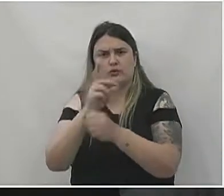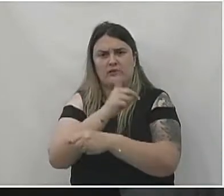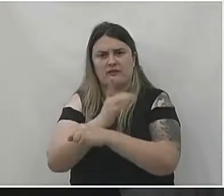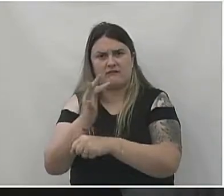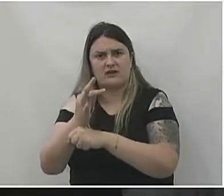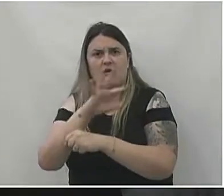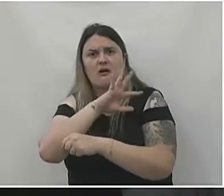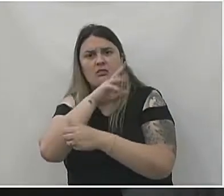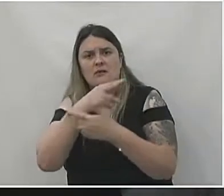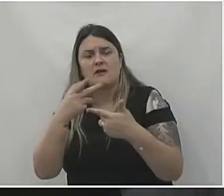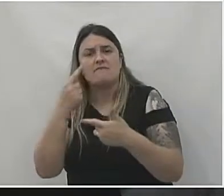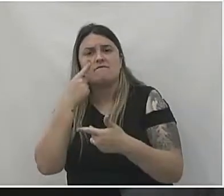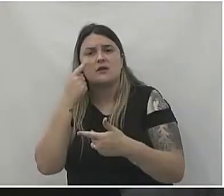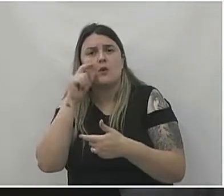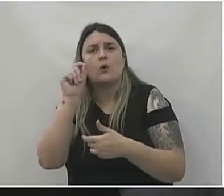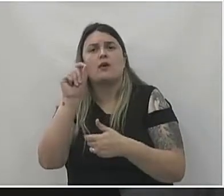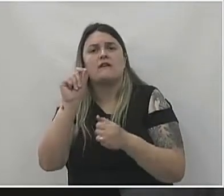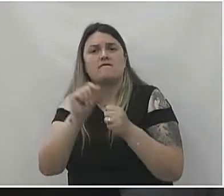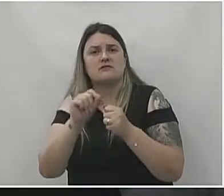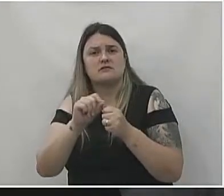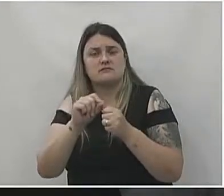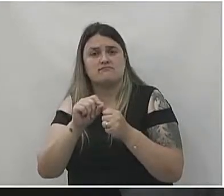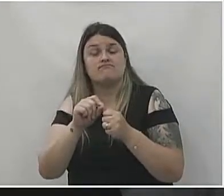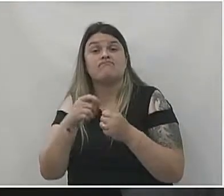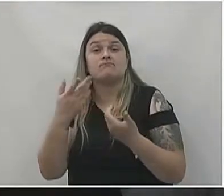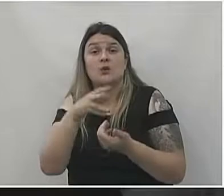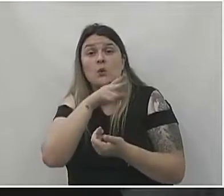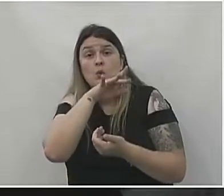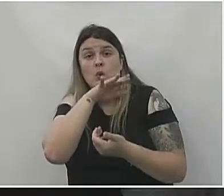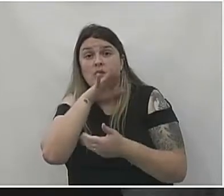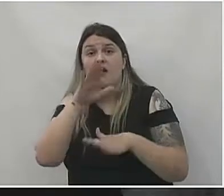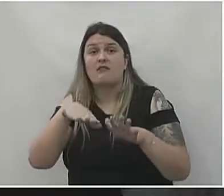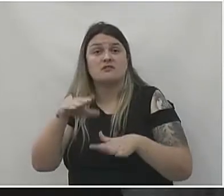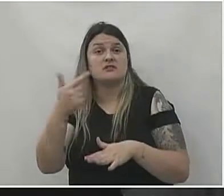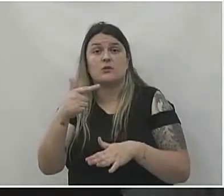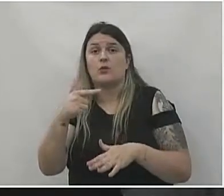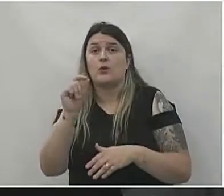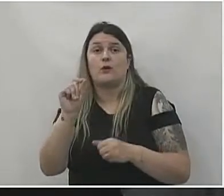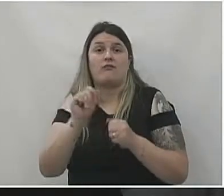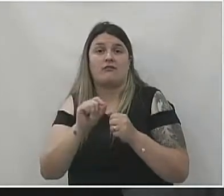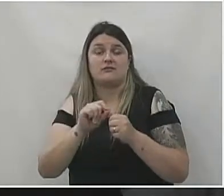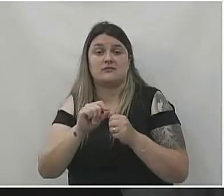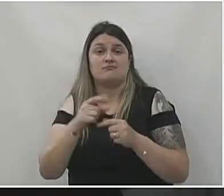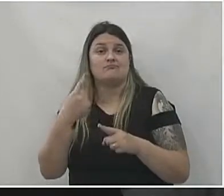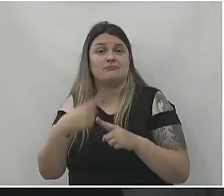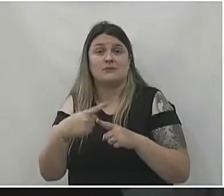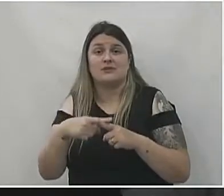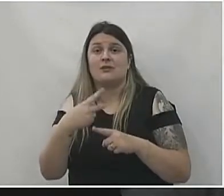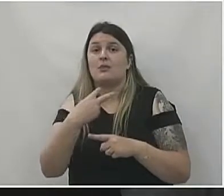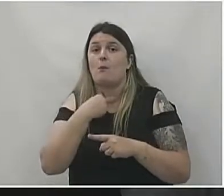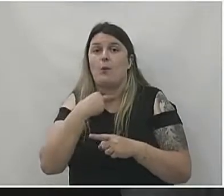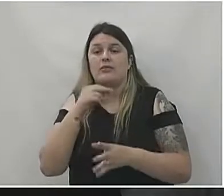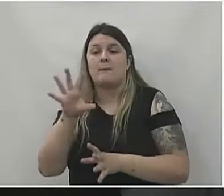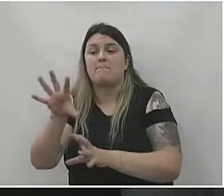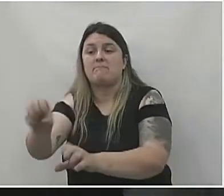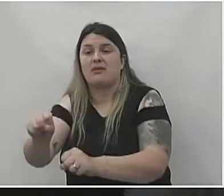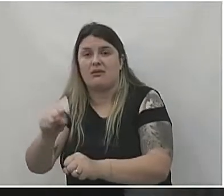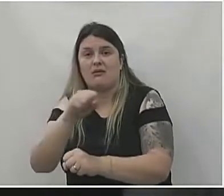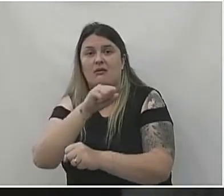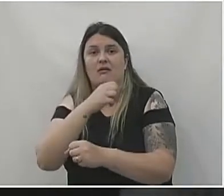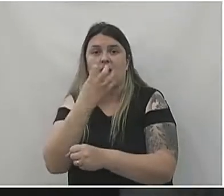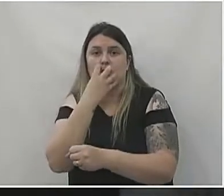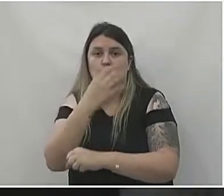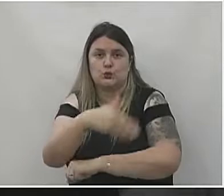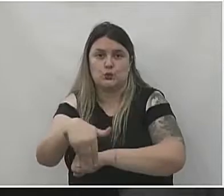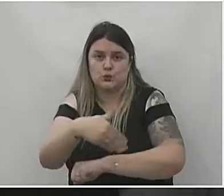para ver o que a gente pode fazer. E o ruim que às vezes a gente fica de mãos atadas, pois não pode recolher os